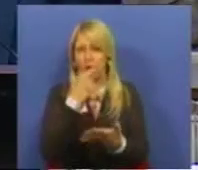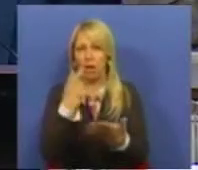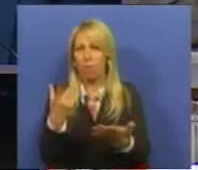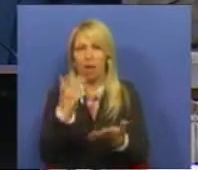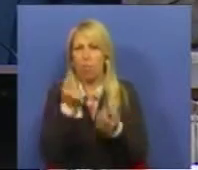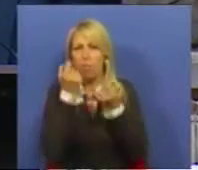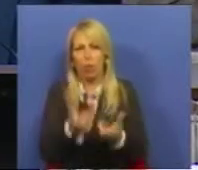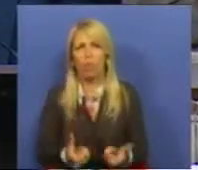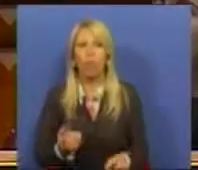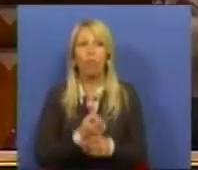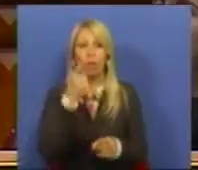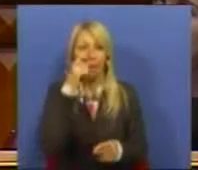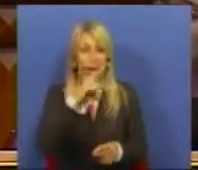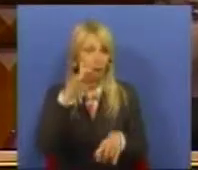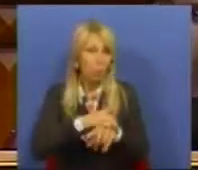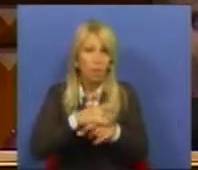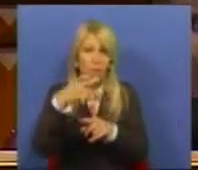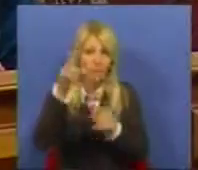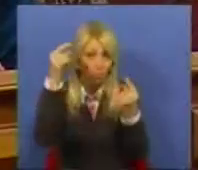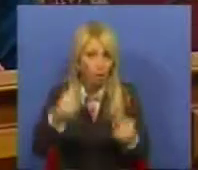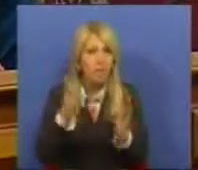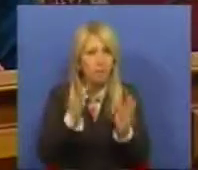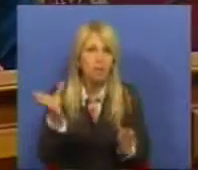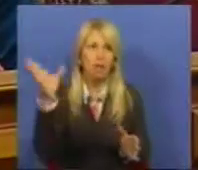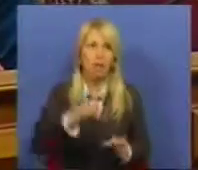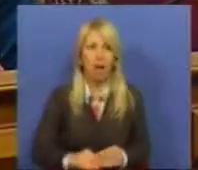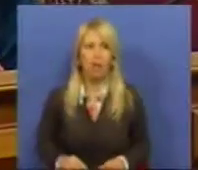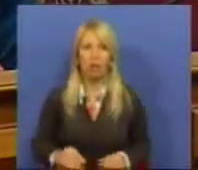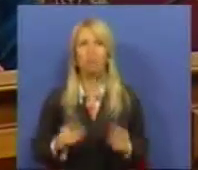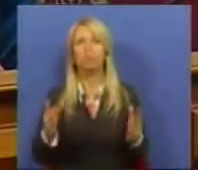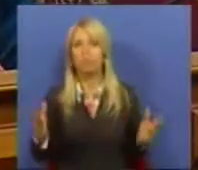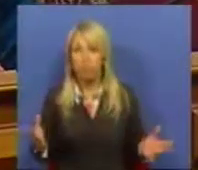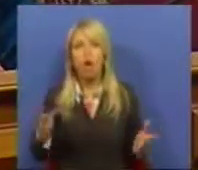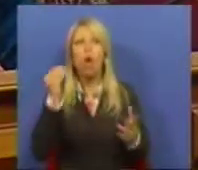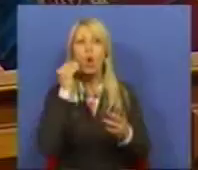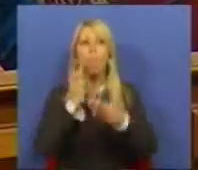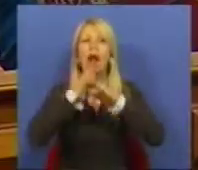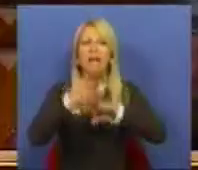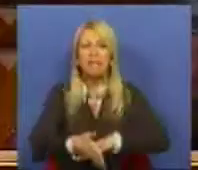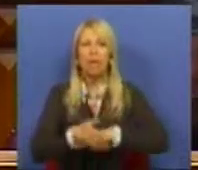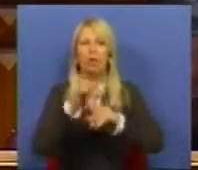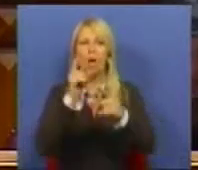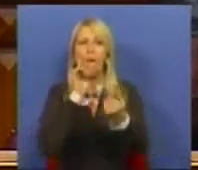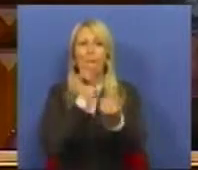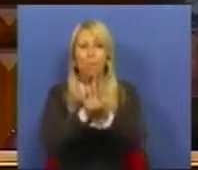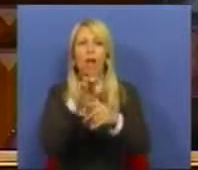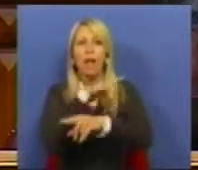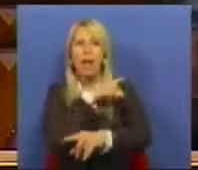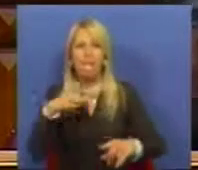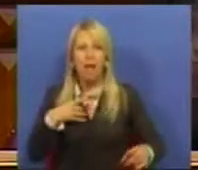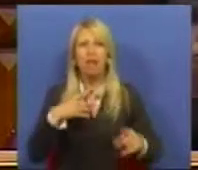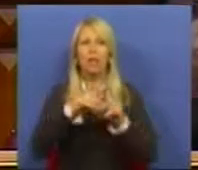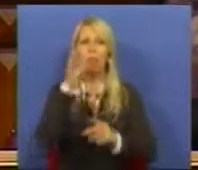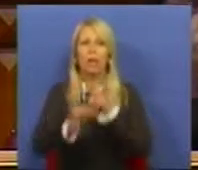doença crónica, o doente crónico, precisa de muito mais problemas de acesso às consultas, aos tratamentos, aos meios complementares de diagnóstico,